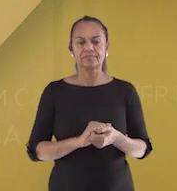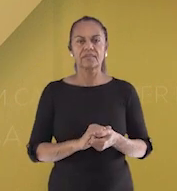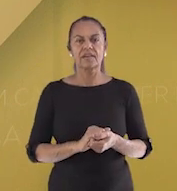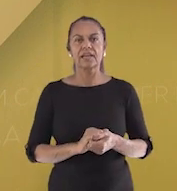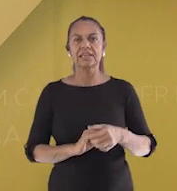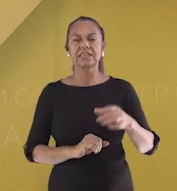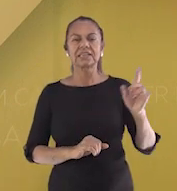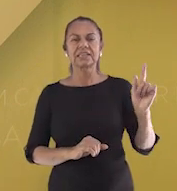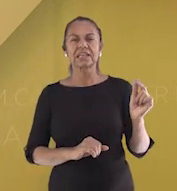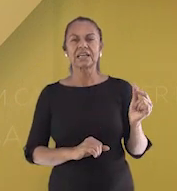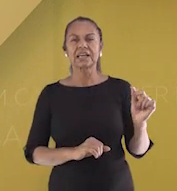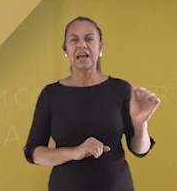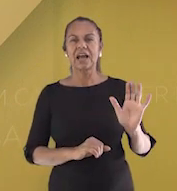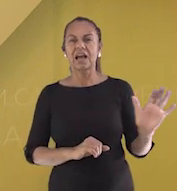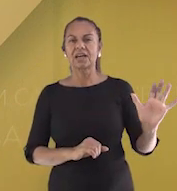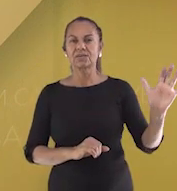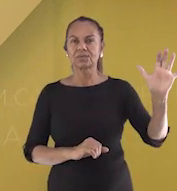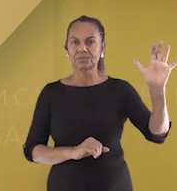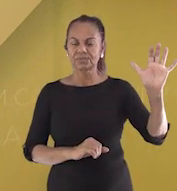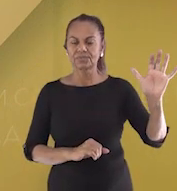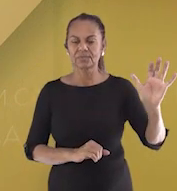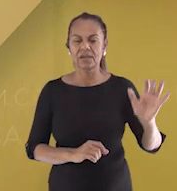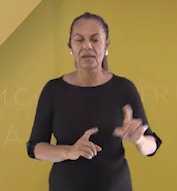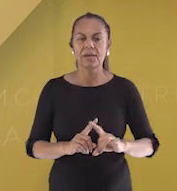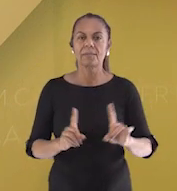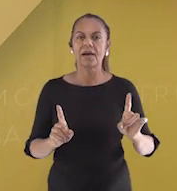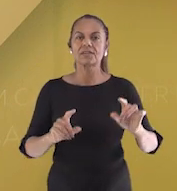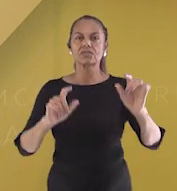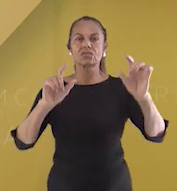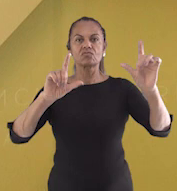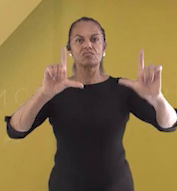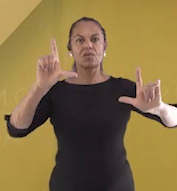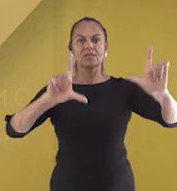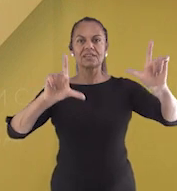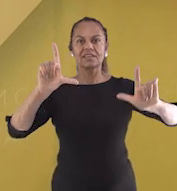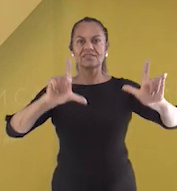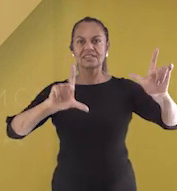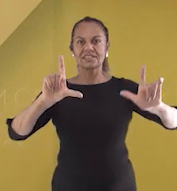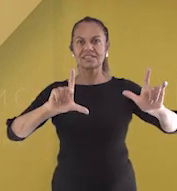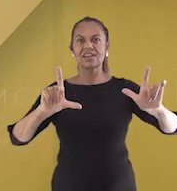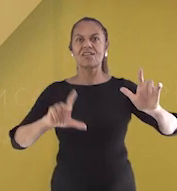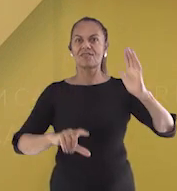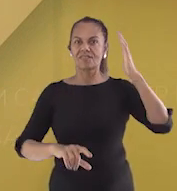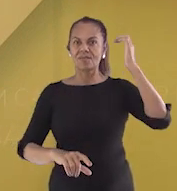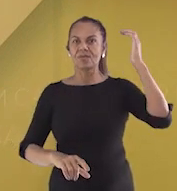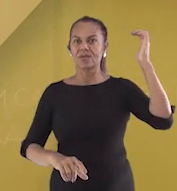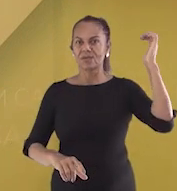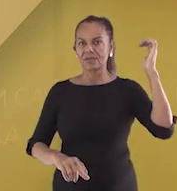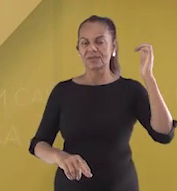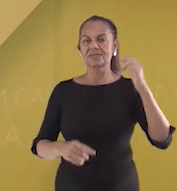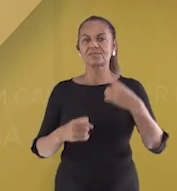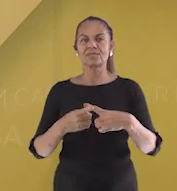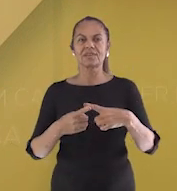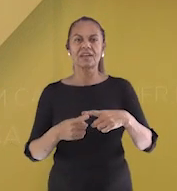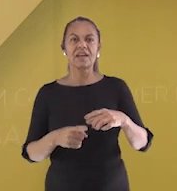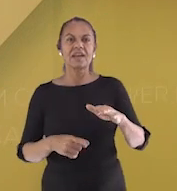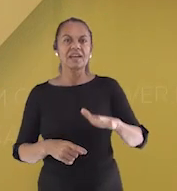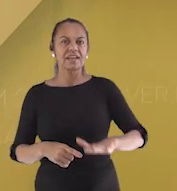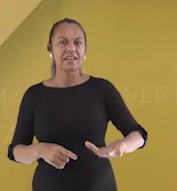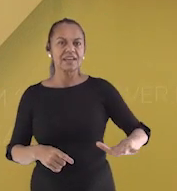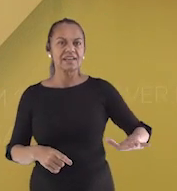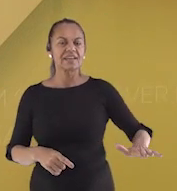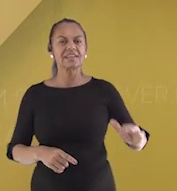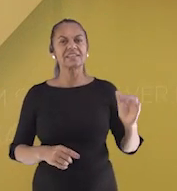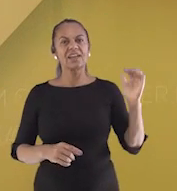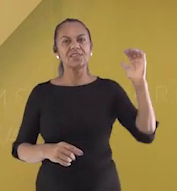caro e ainda é. E com o programa, foi um sucesso. Muitas crianças, muitos adultos aí, né, já